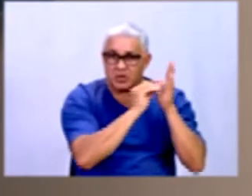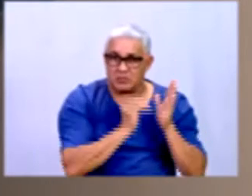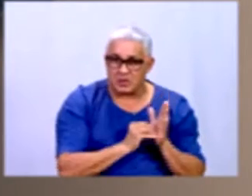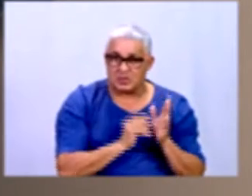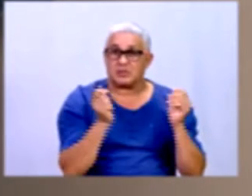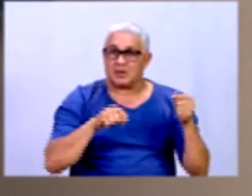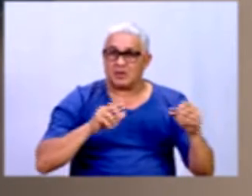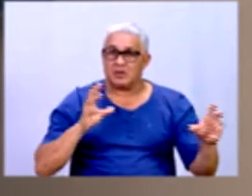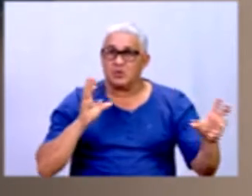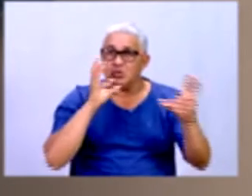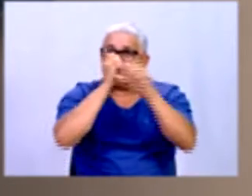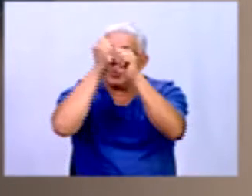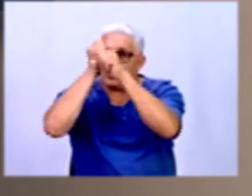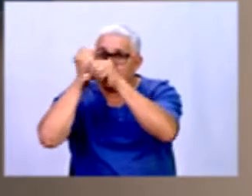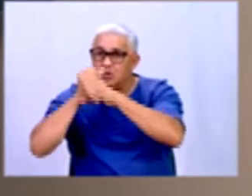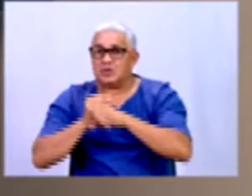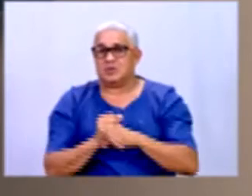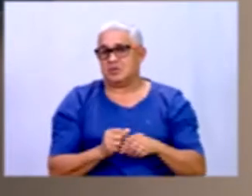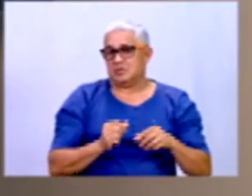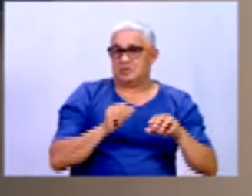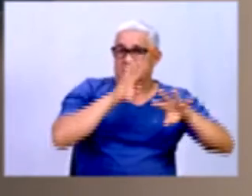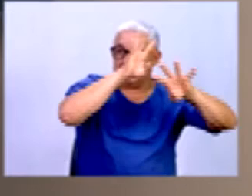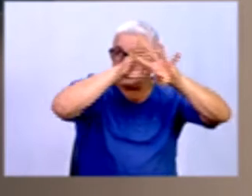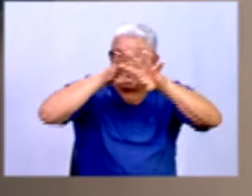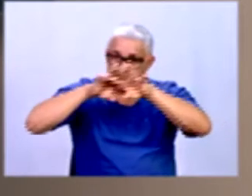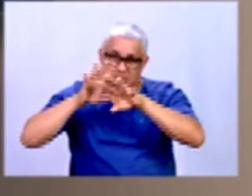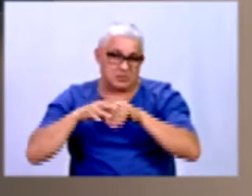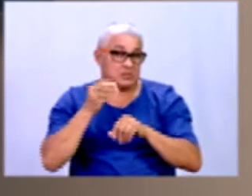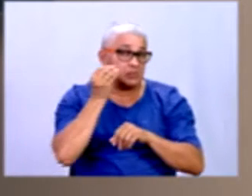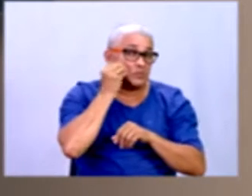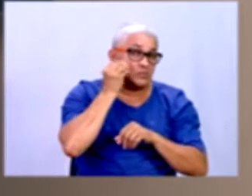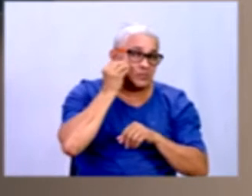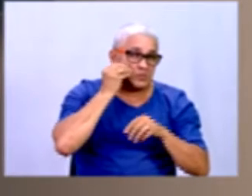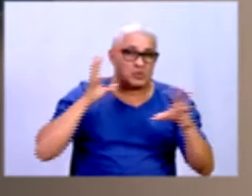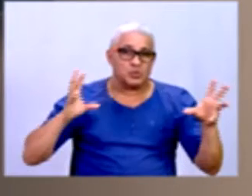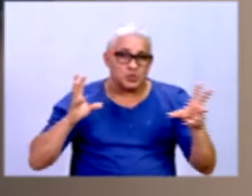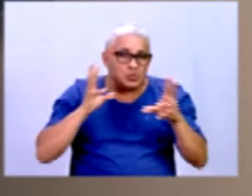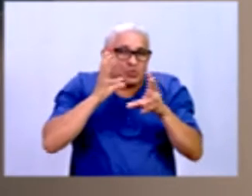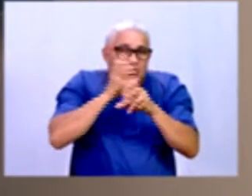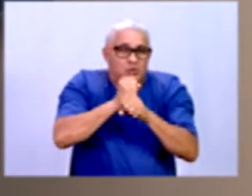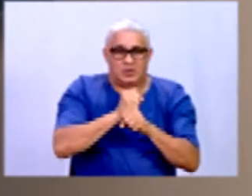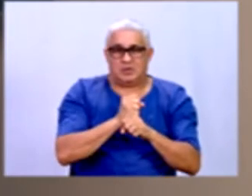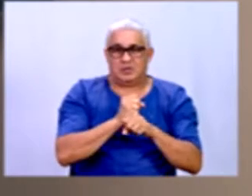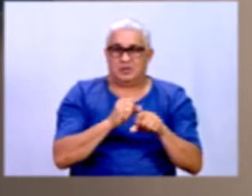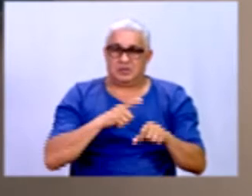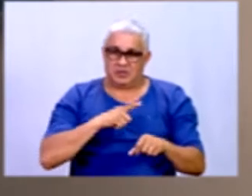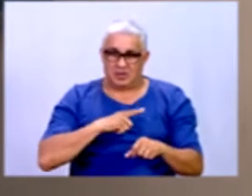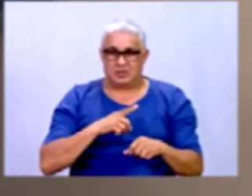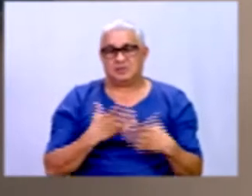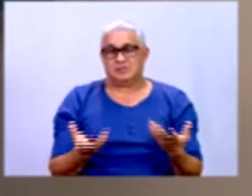jogar numa tabela para a gente filtrar esses dados e daí vai estar lá.